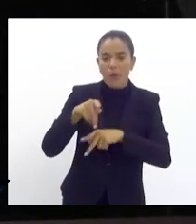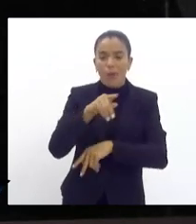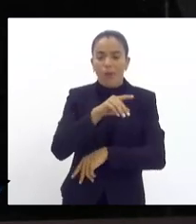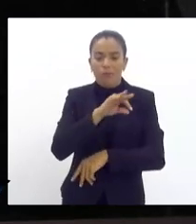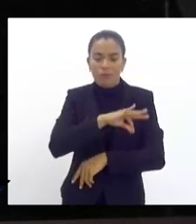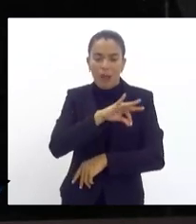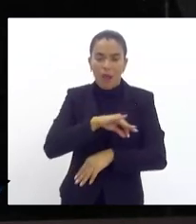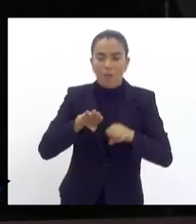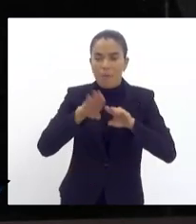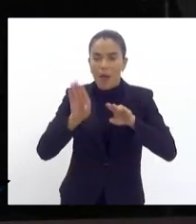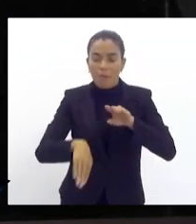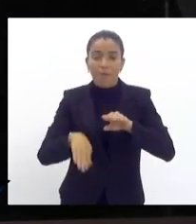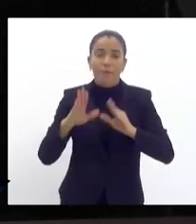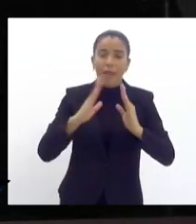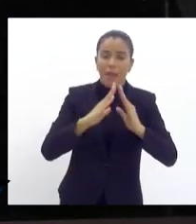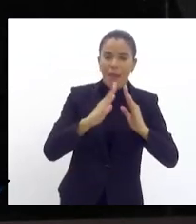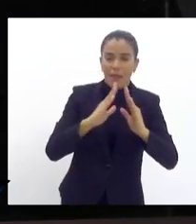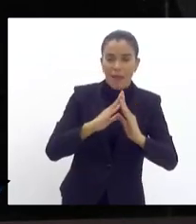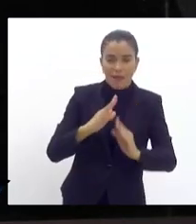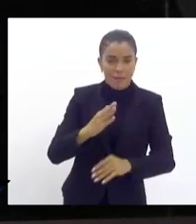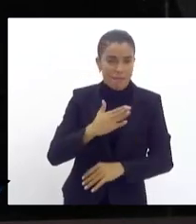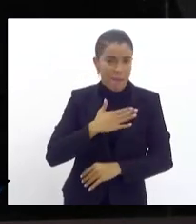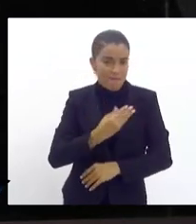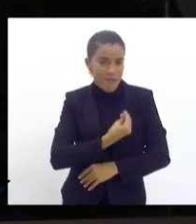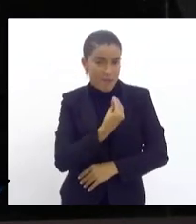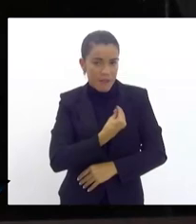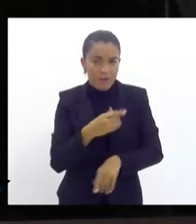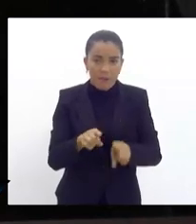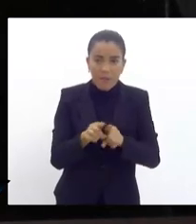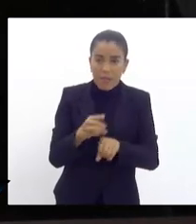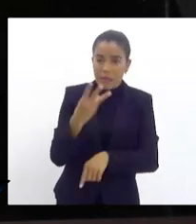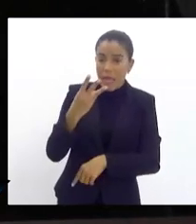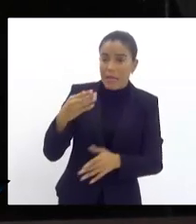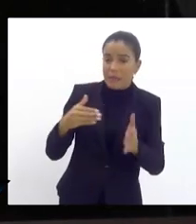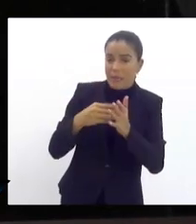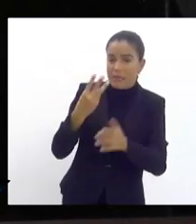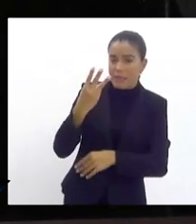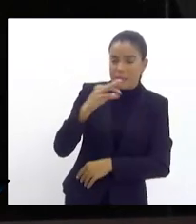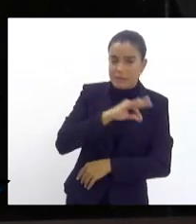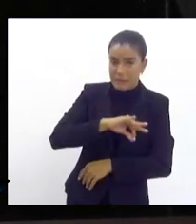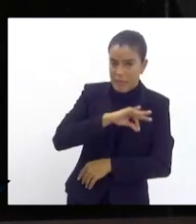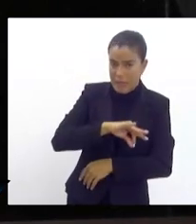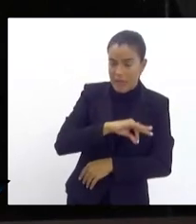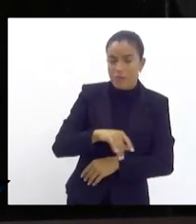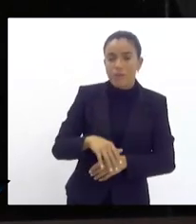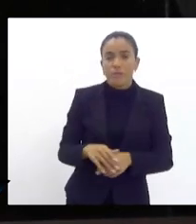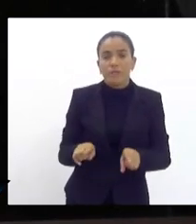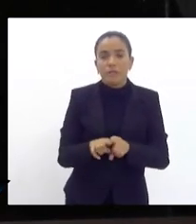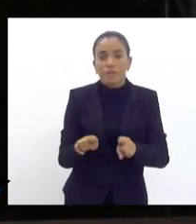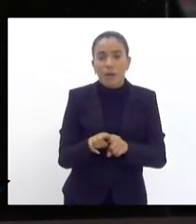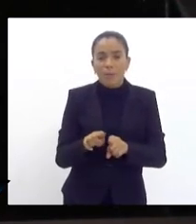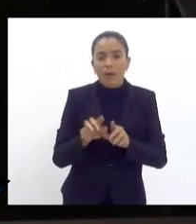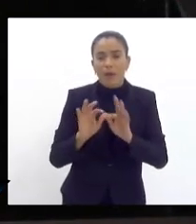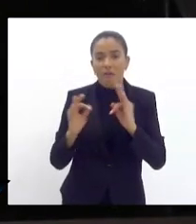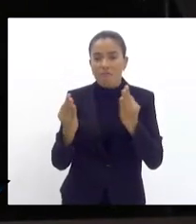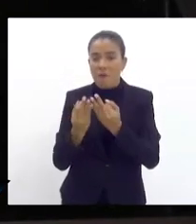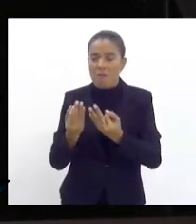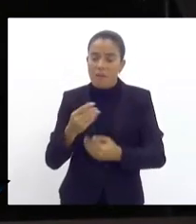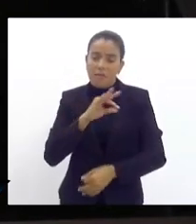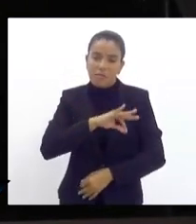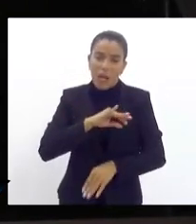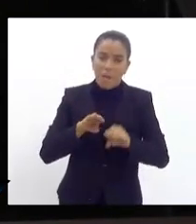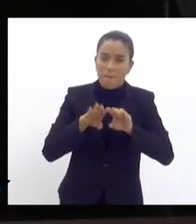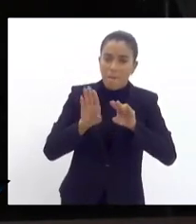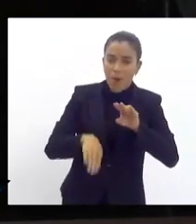habitacionais do programa Minha Casa Minha Vida de 1 a 3 salários mínimos habitação popular destinada a famílias de baixa renda e